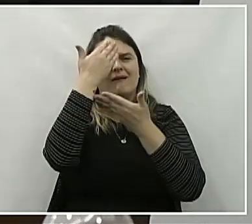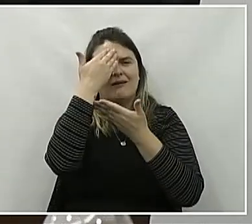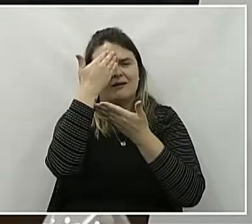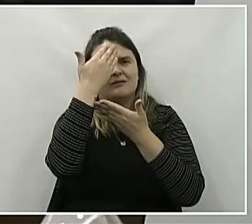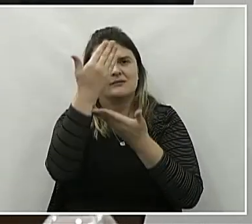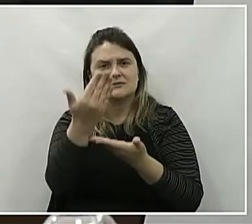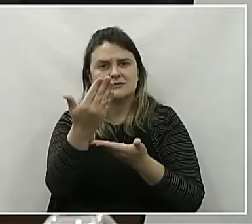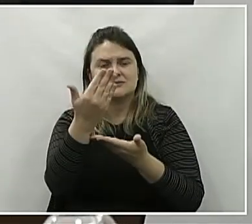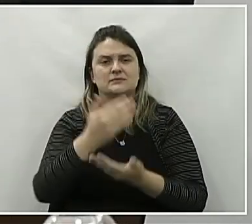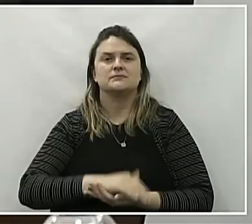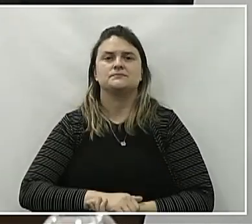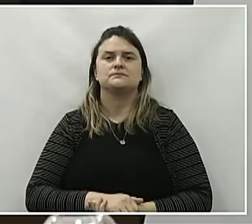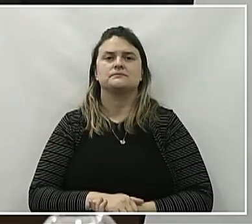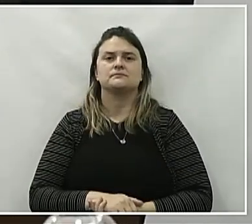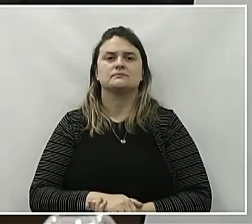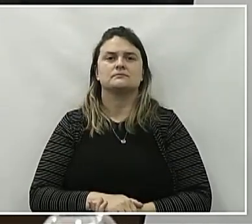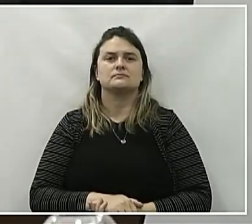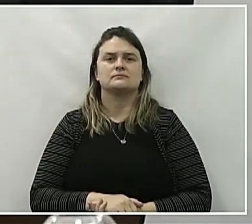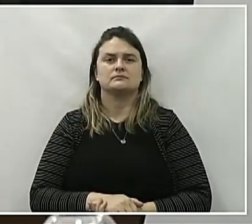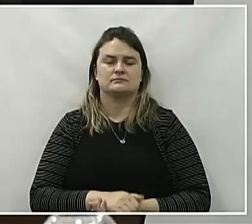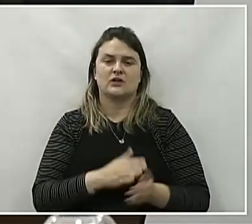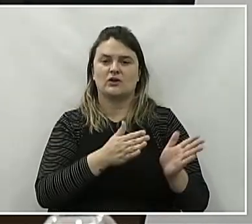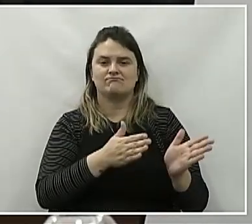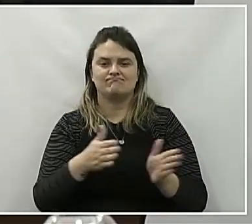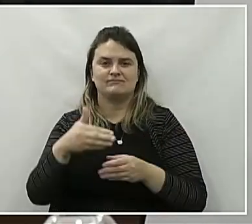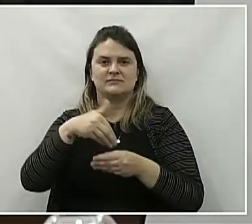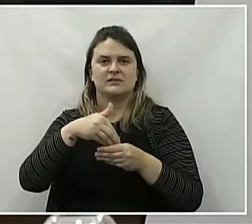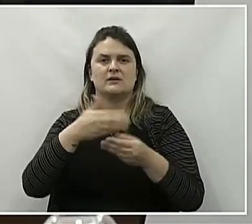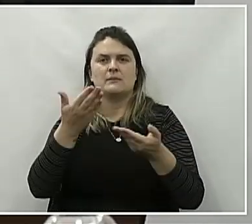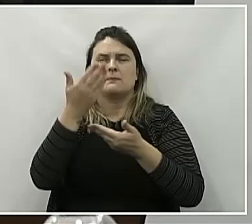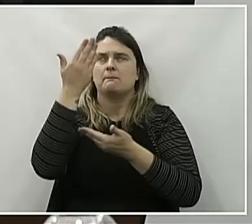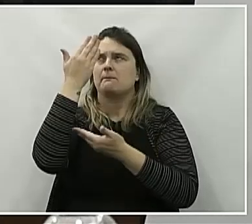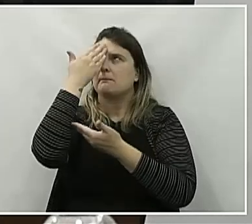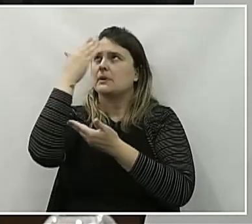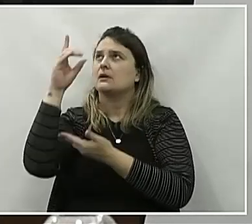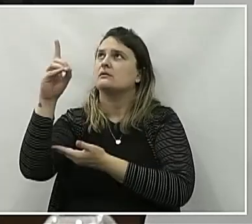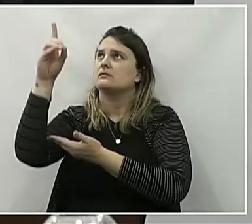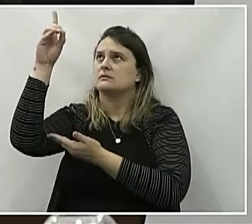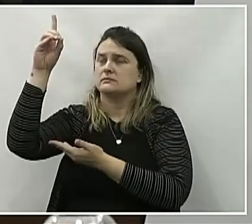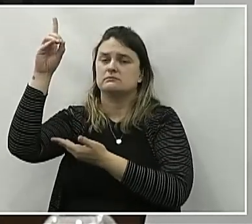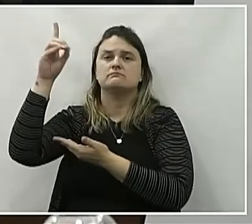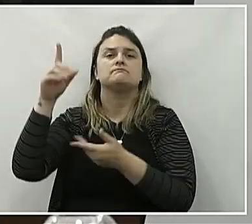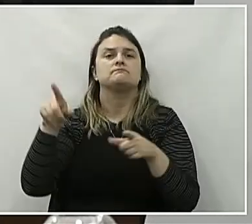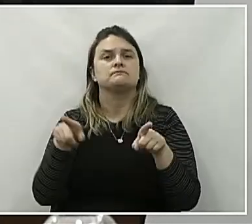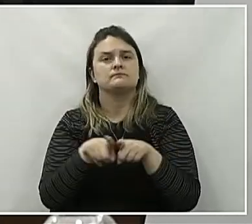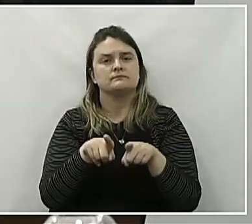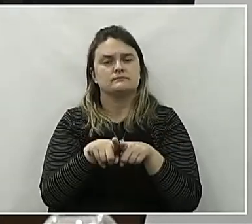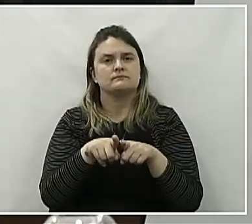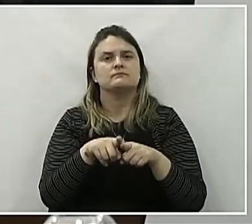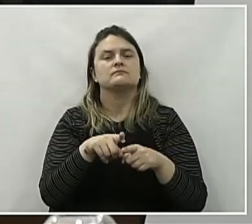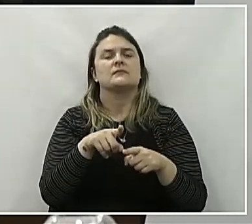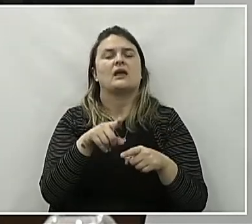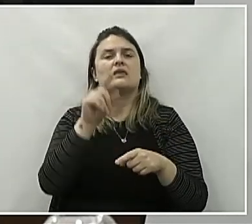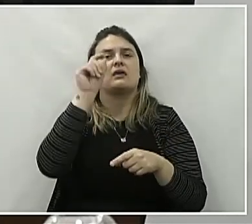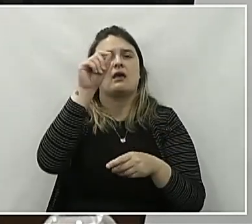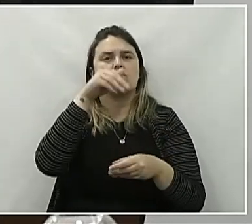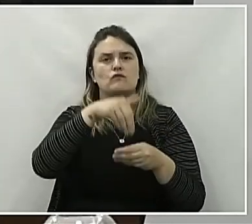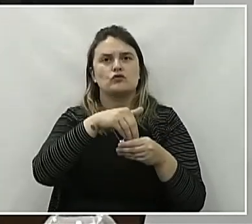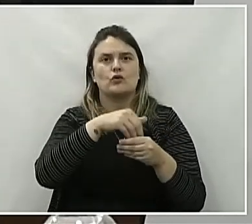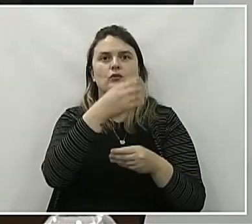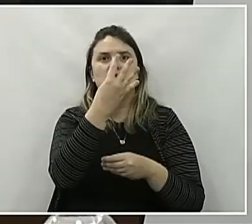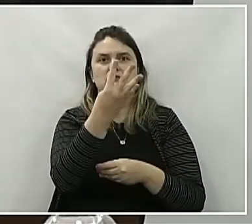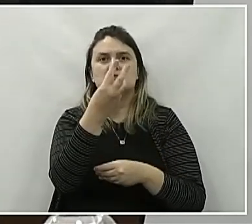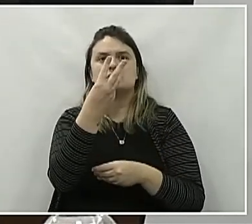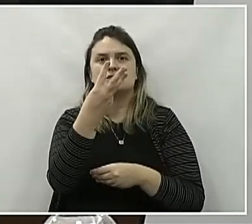essa eleição e primeiramente a Deus. Quero agradecer aos 434